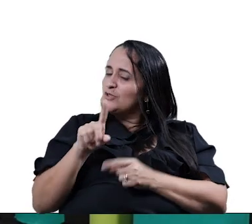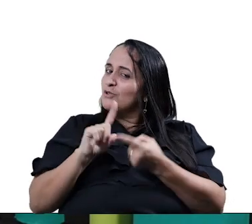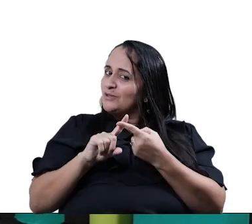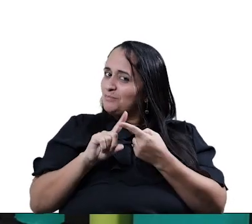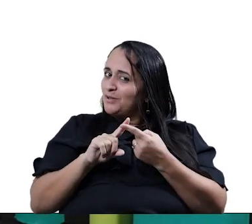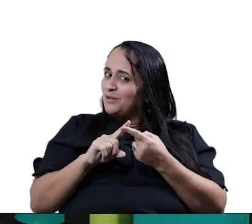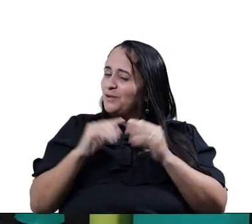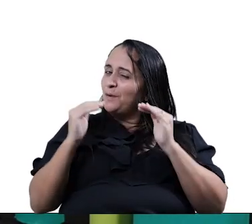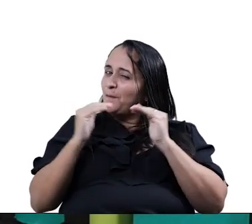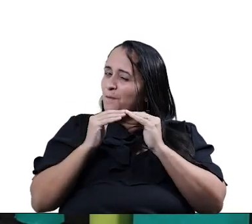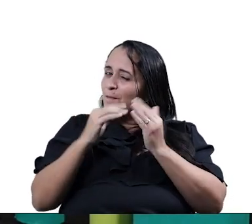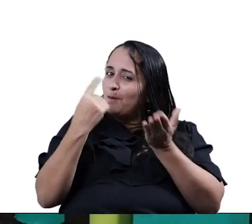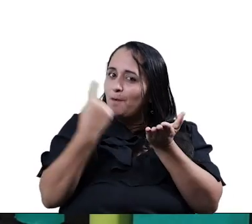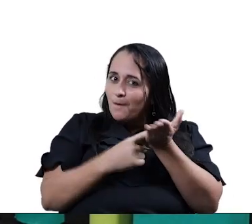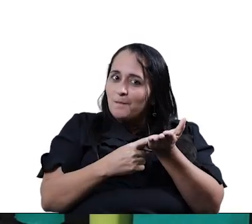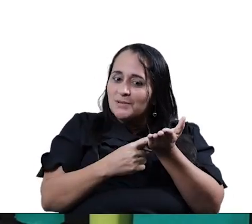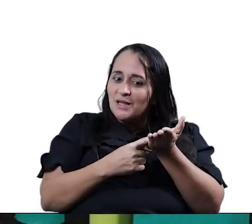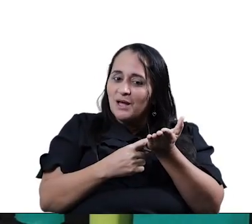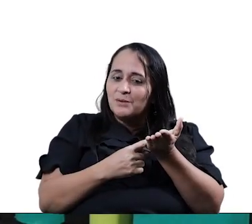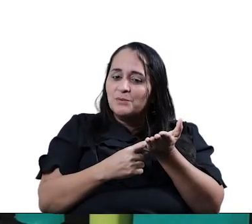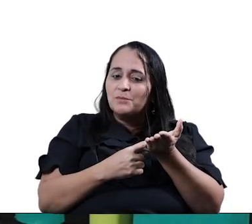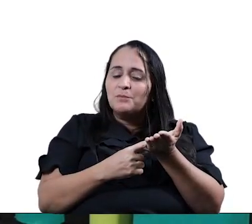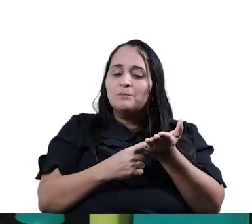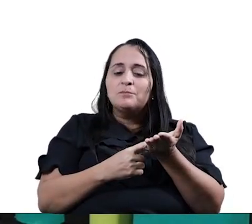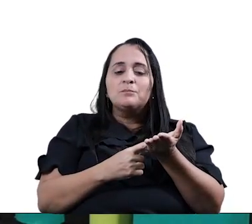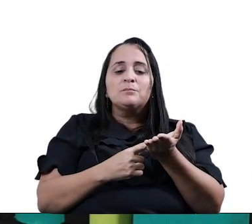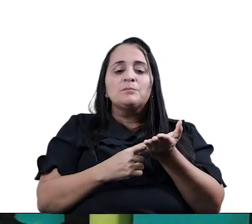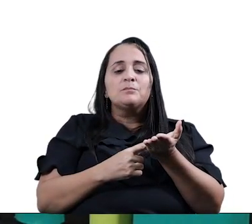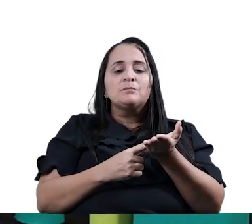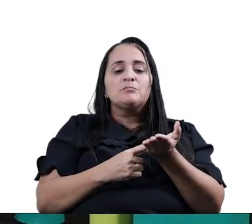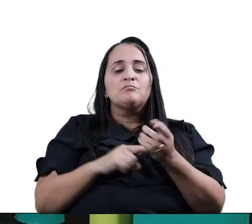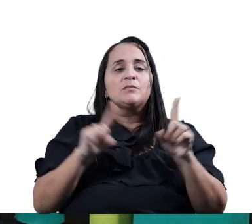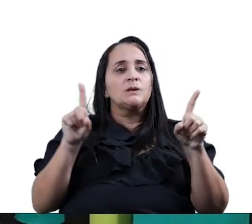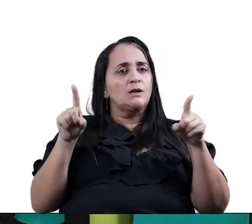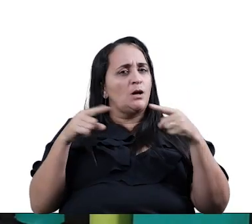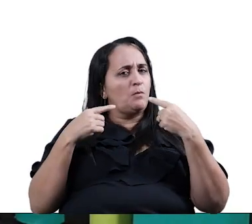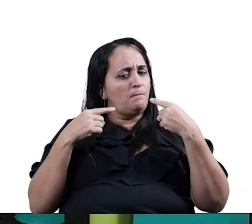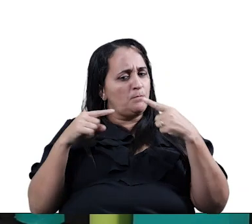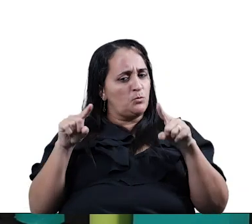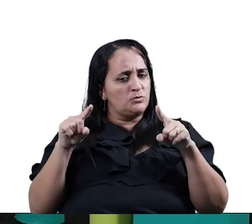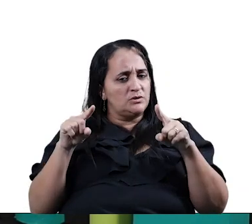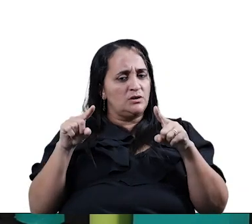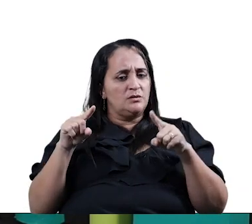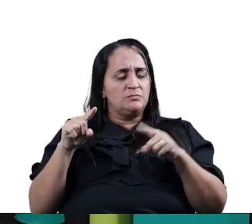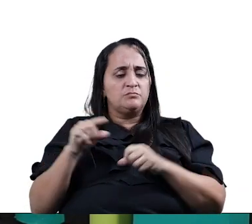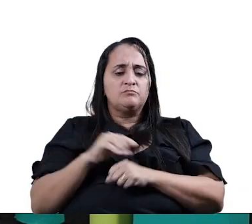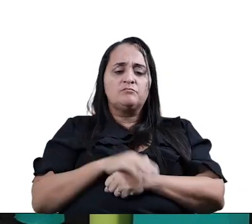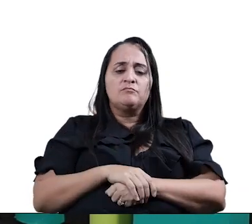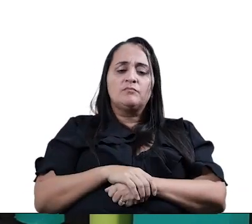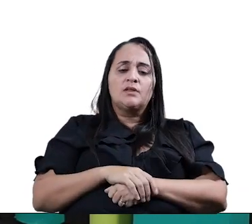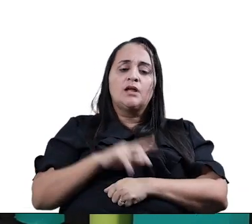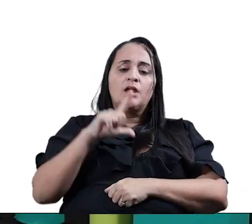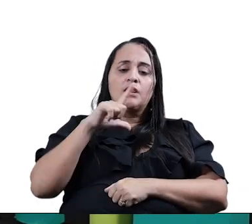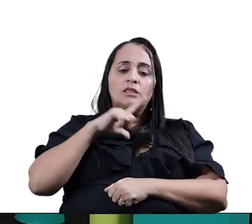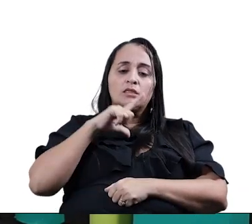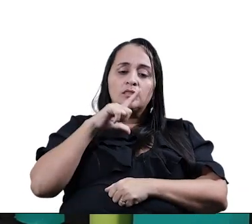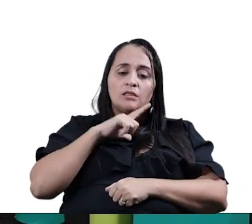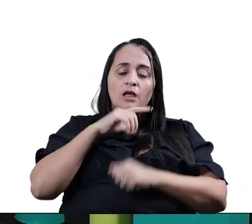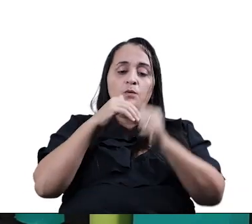Certo? Combinado? Vamos ver É uma música E tem um segredo Vamos lá?